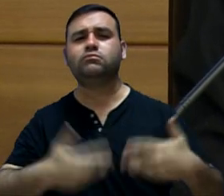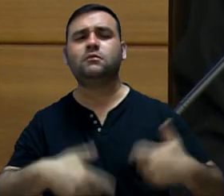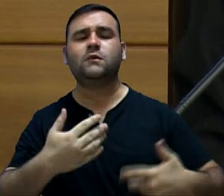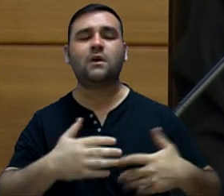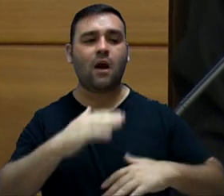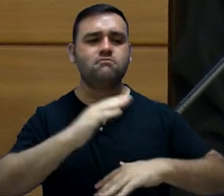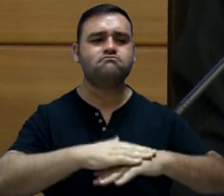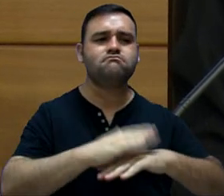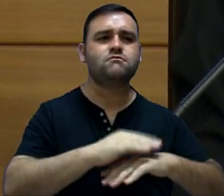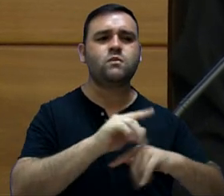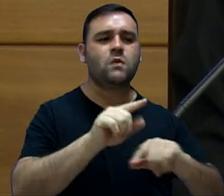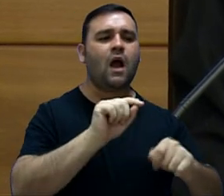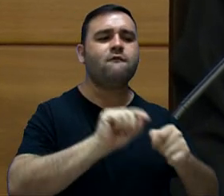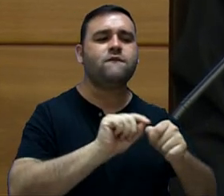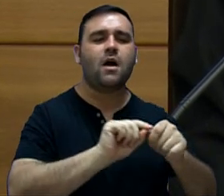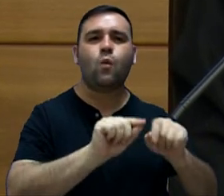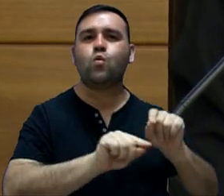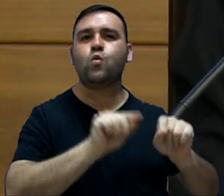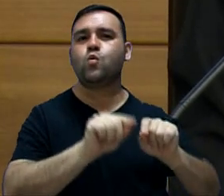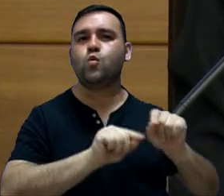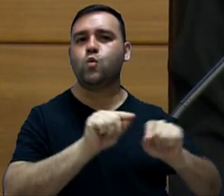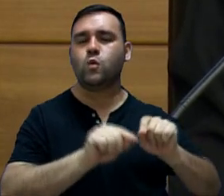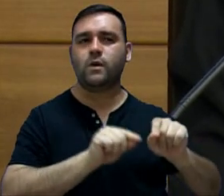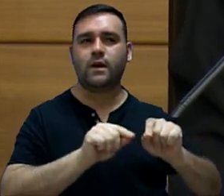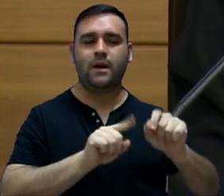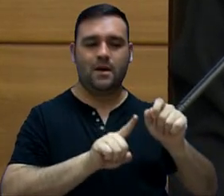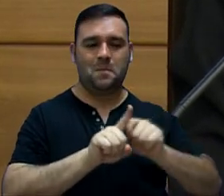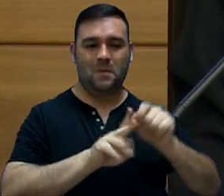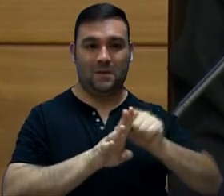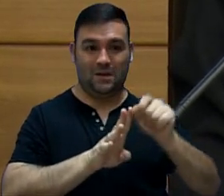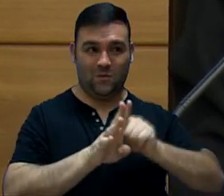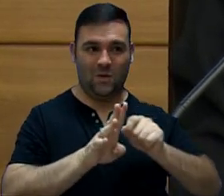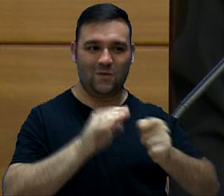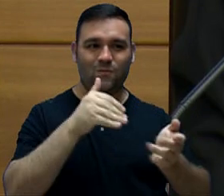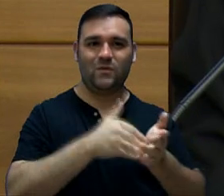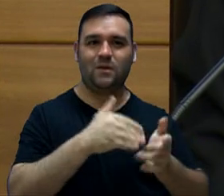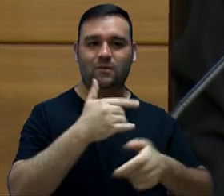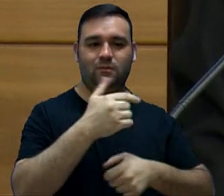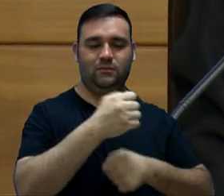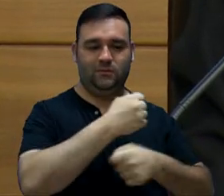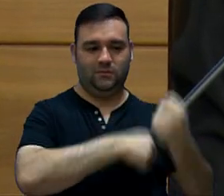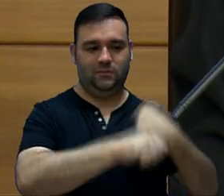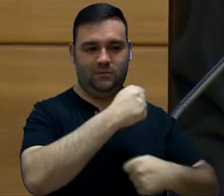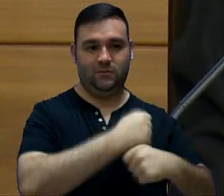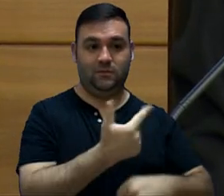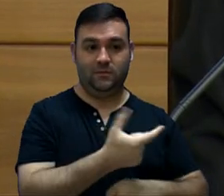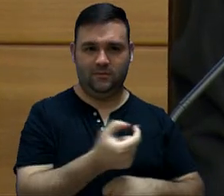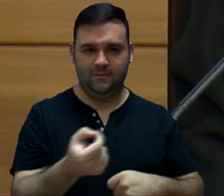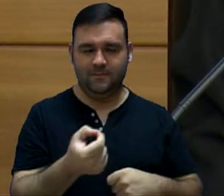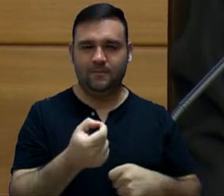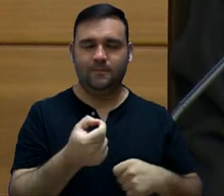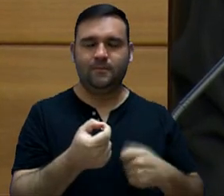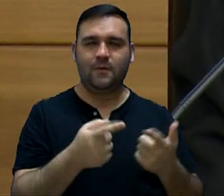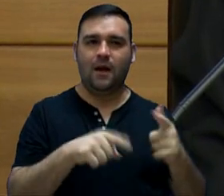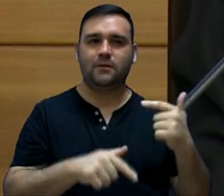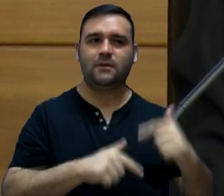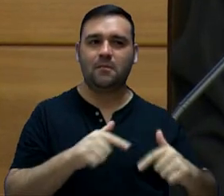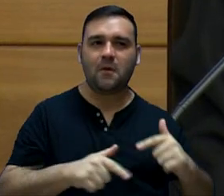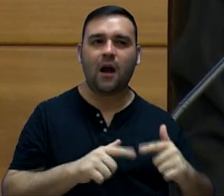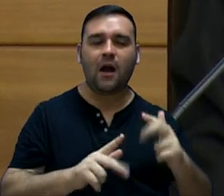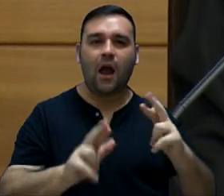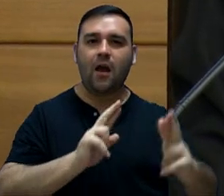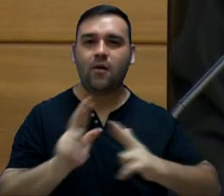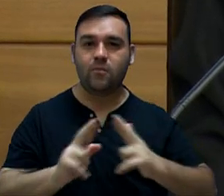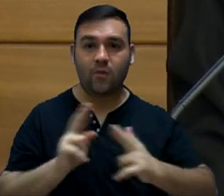realizações do terceiro quadrimestre de 2020, as realizações, digo, os